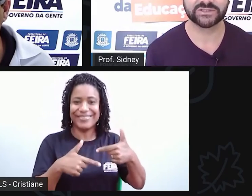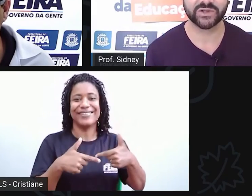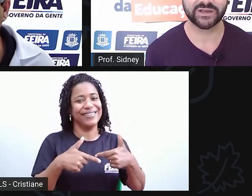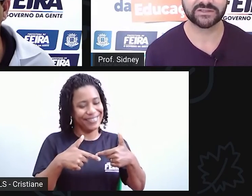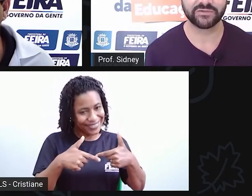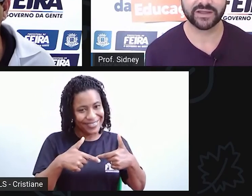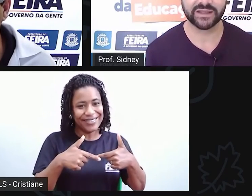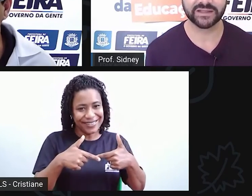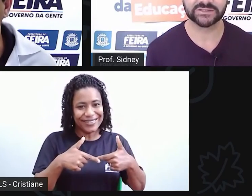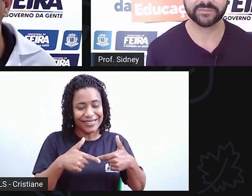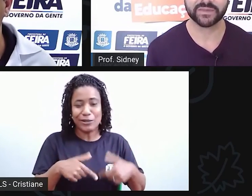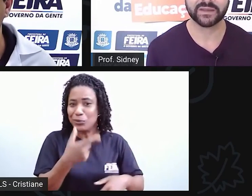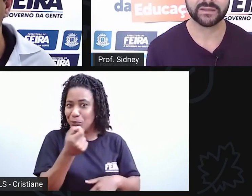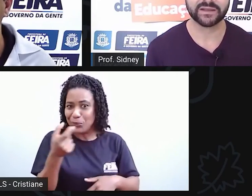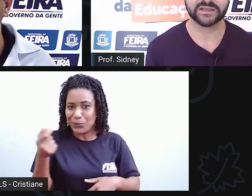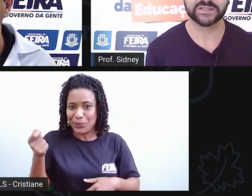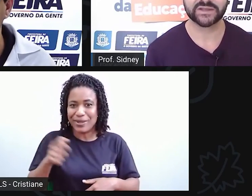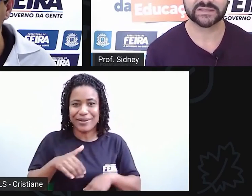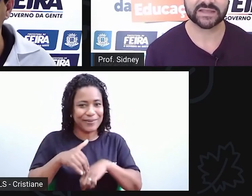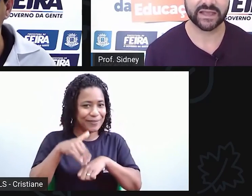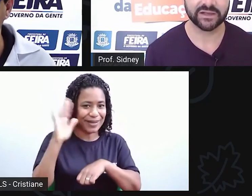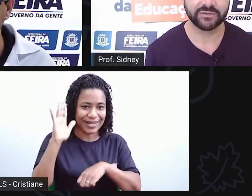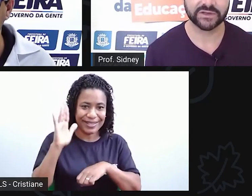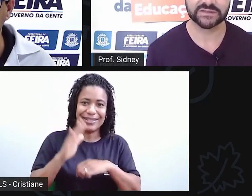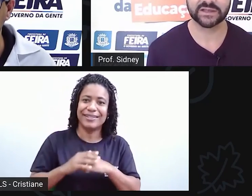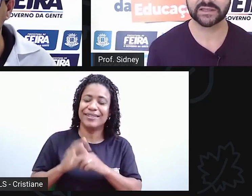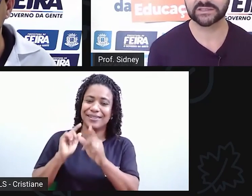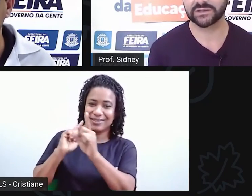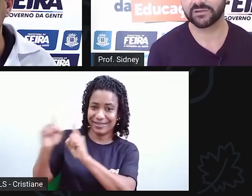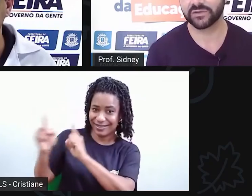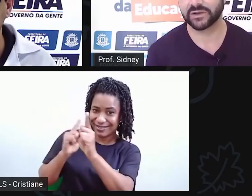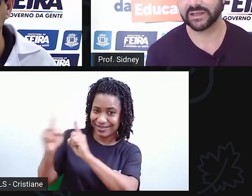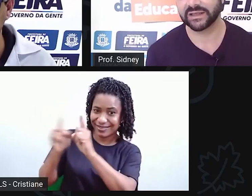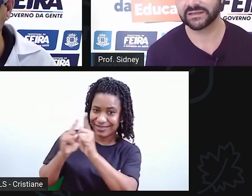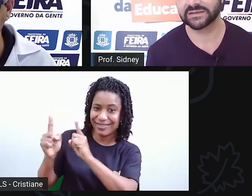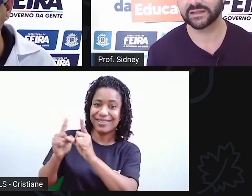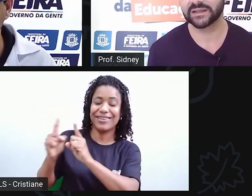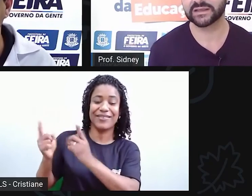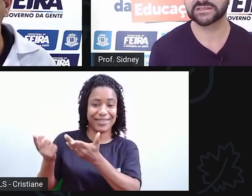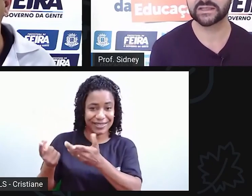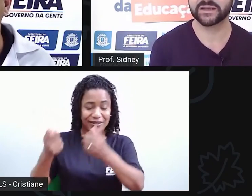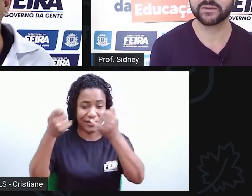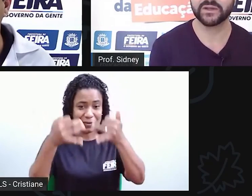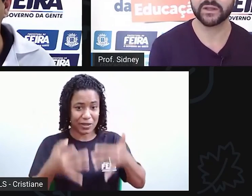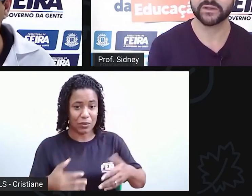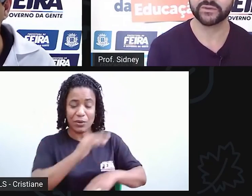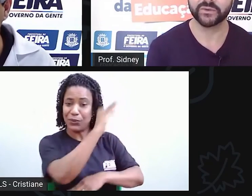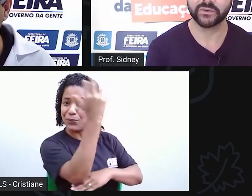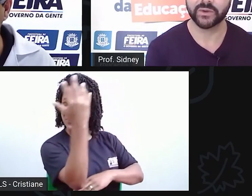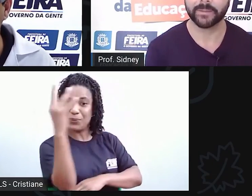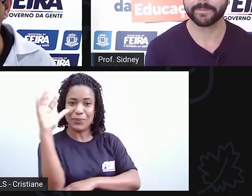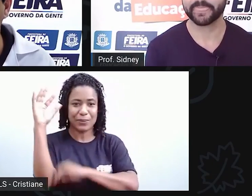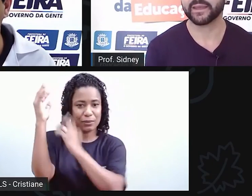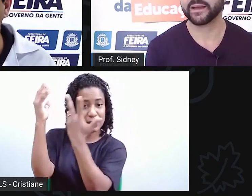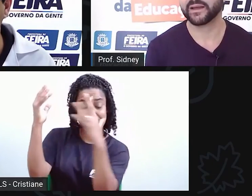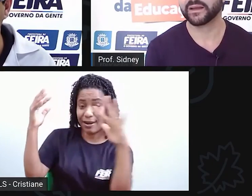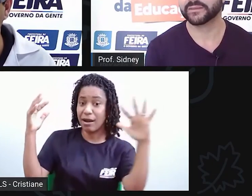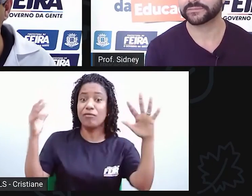é uma história diferente. Tem a questão das árvores, tem a questão da violência, tem a questão do